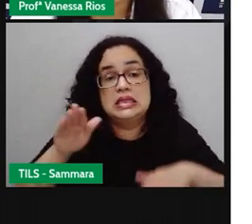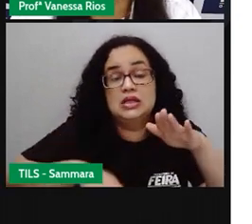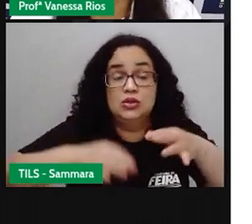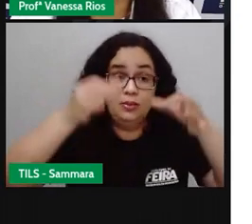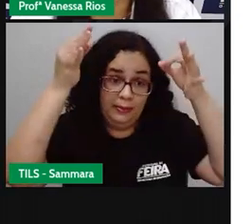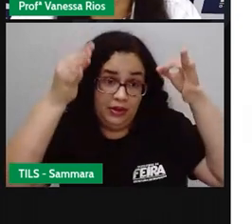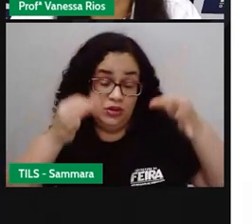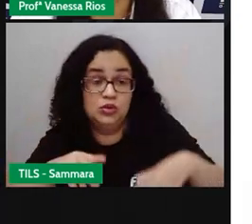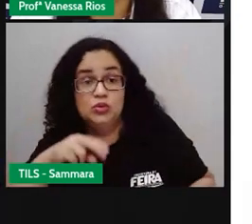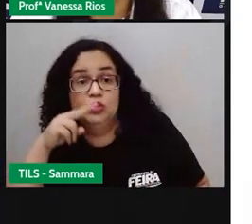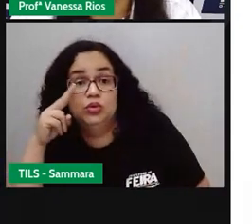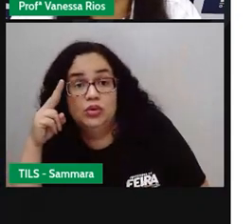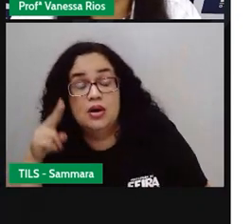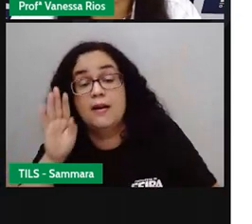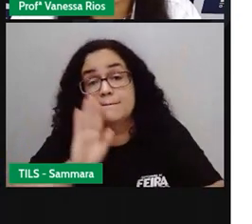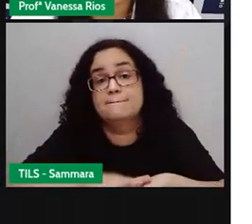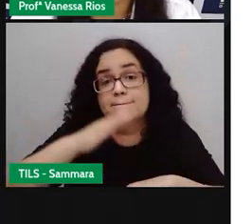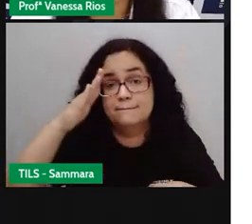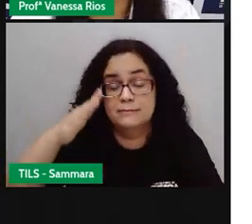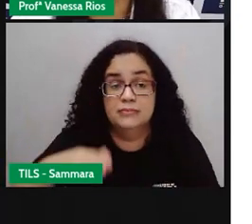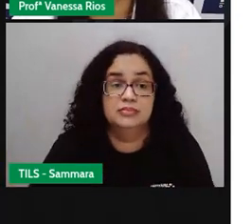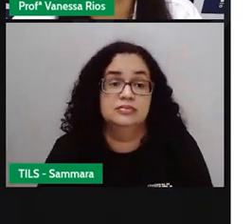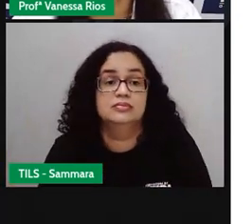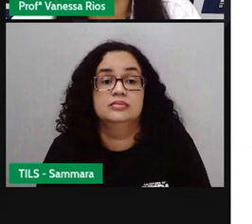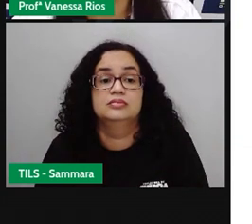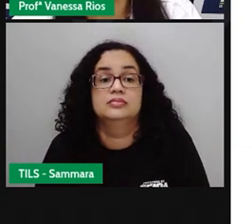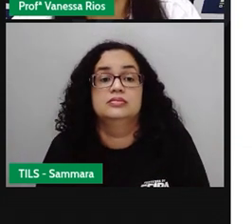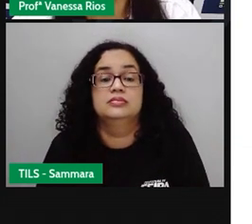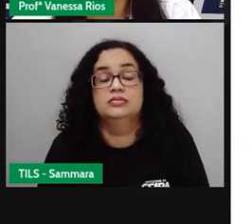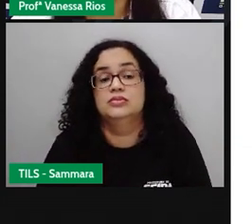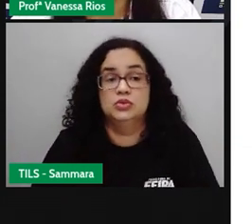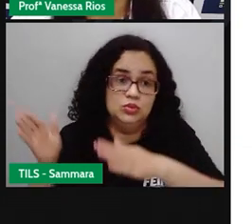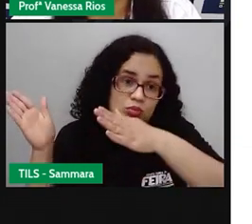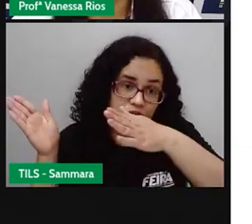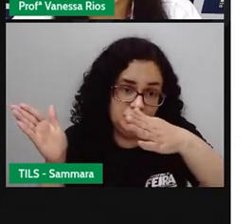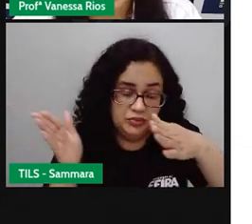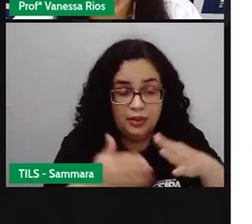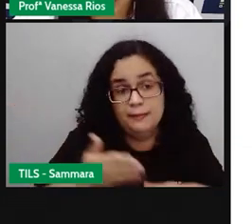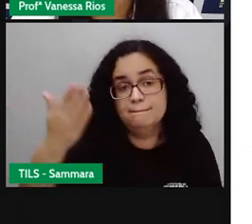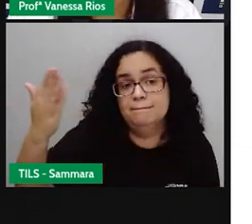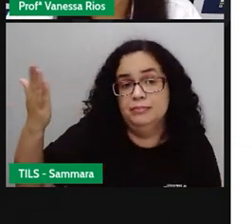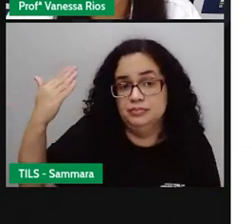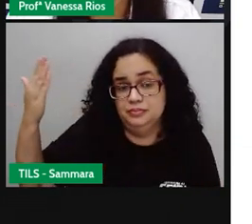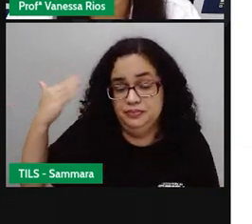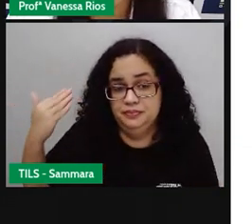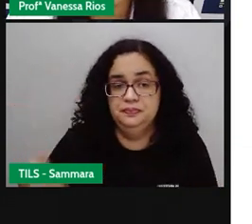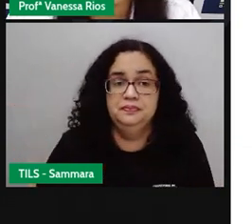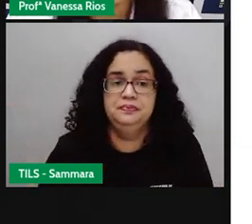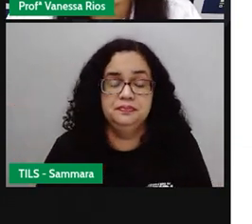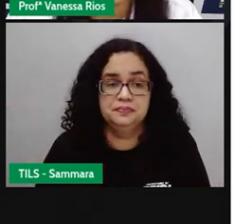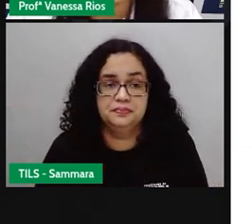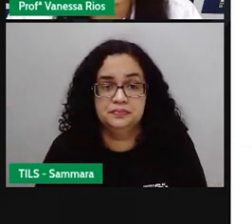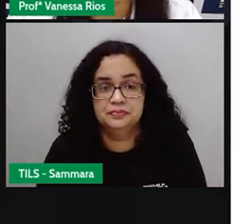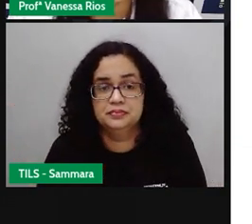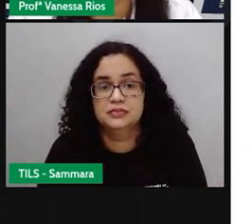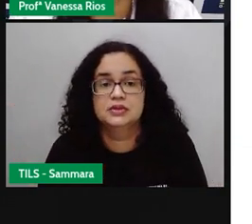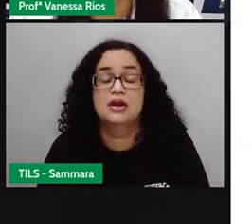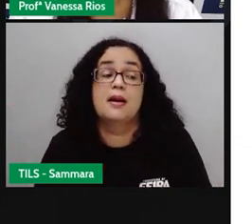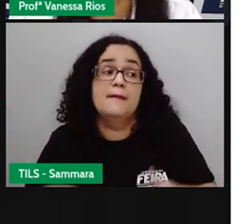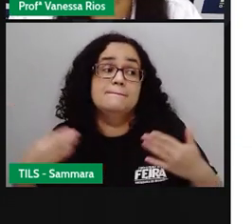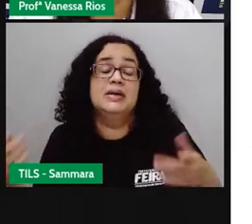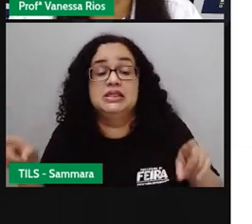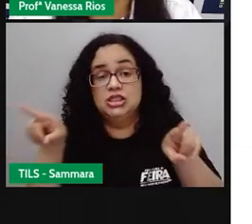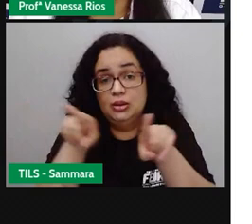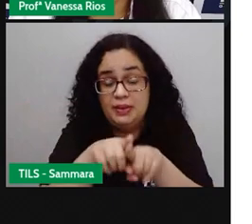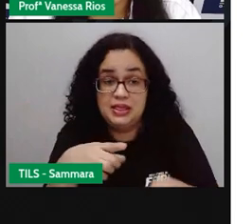perfeito, imperfeito ou mais que perfeito, se referem aí ao tempo passado. Mas aí